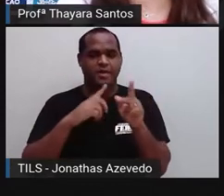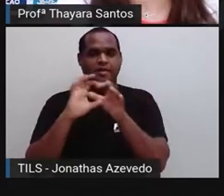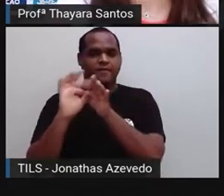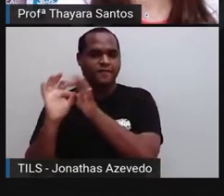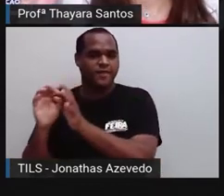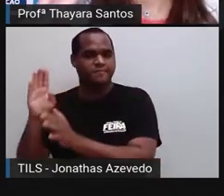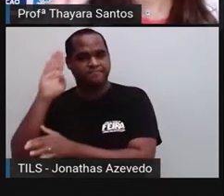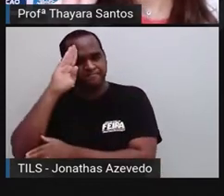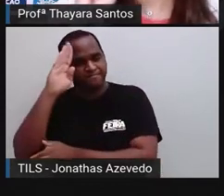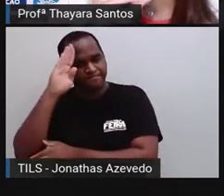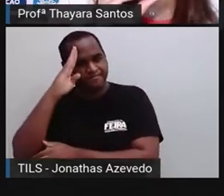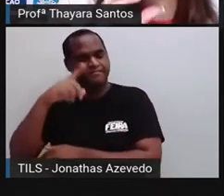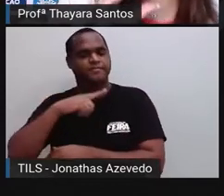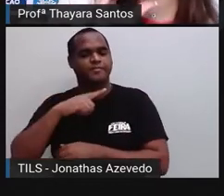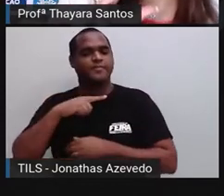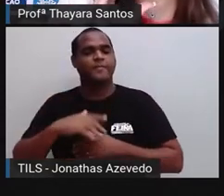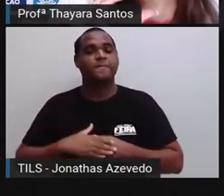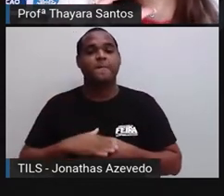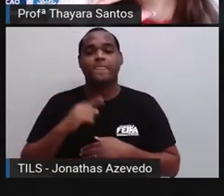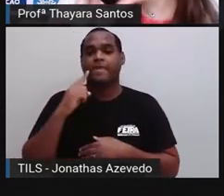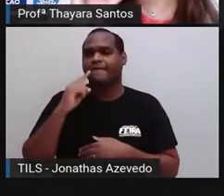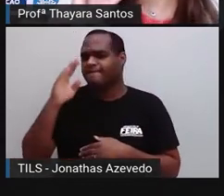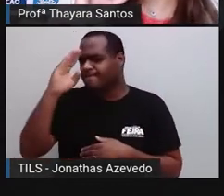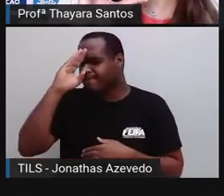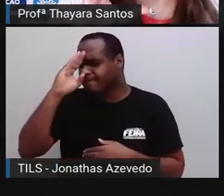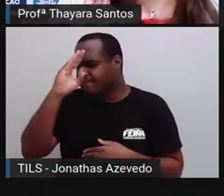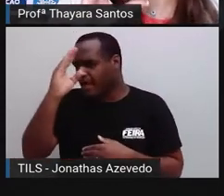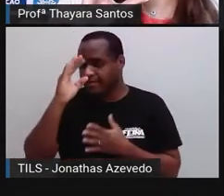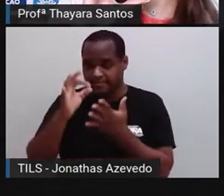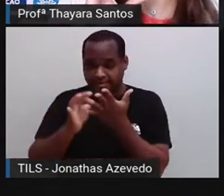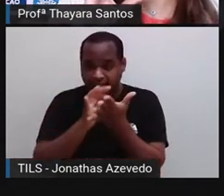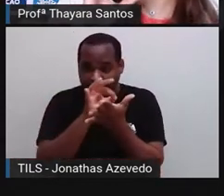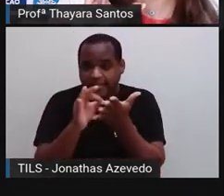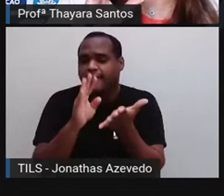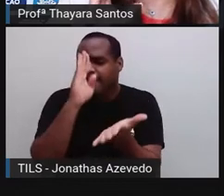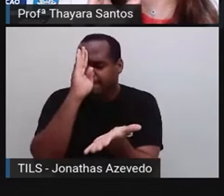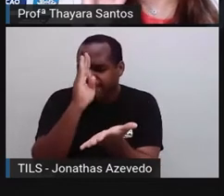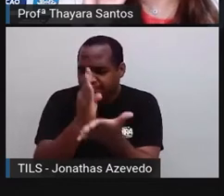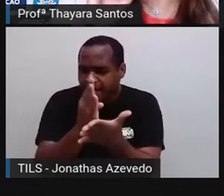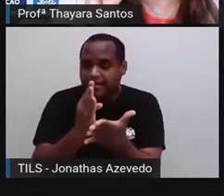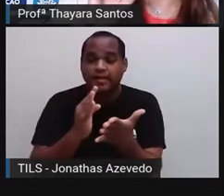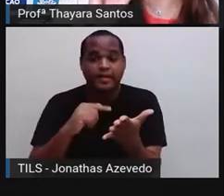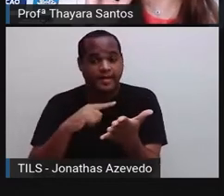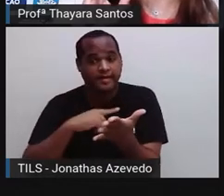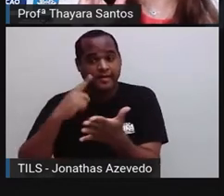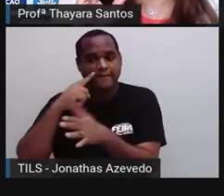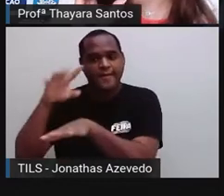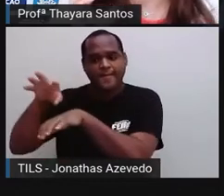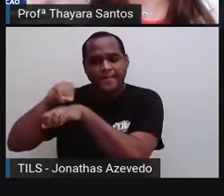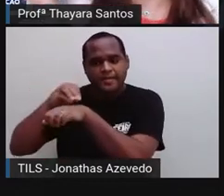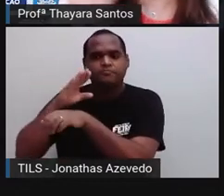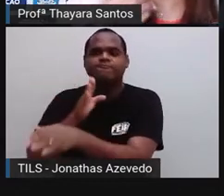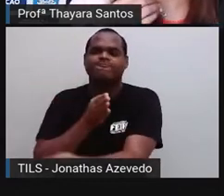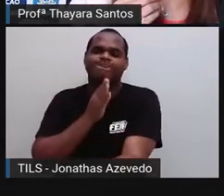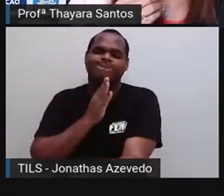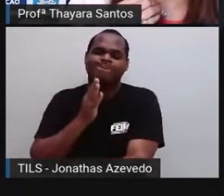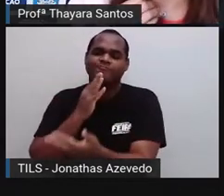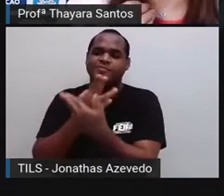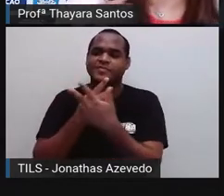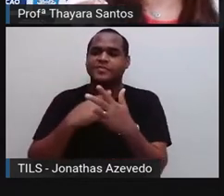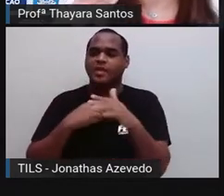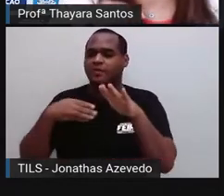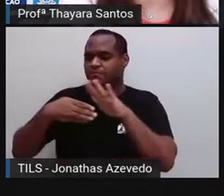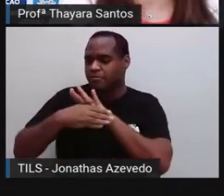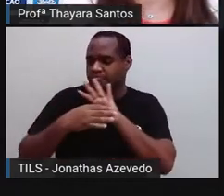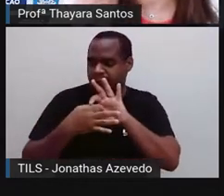-alvo. Quando chega lá na célula-alvo, a célula-alvo vai ter um receptor que vai reconhecer esse hormônio e vai deixar ele entrar.